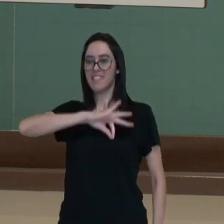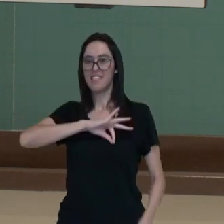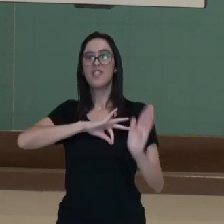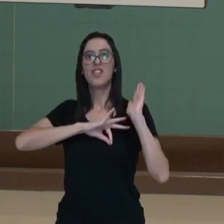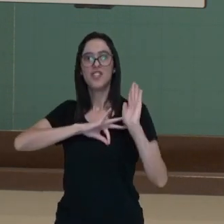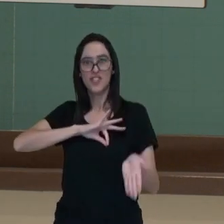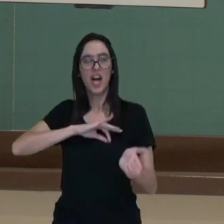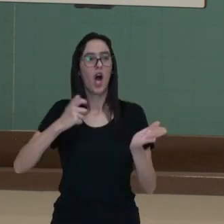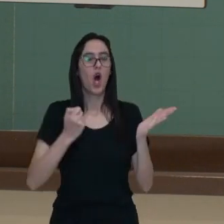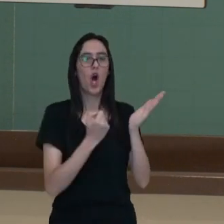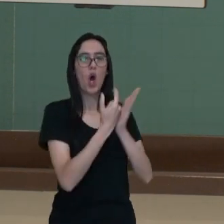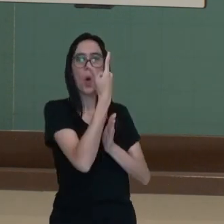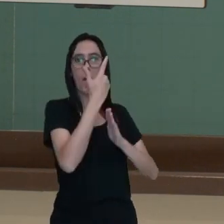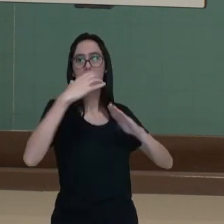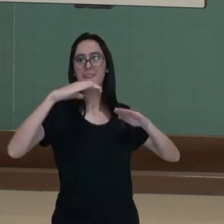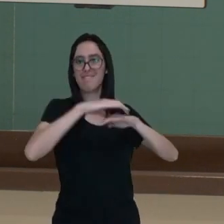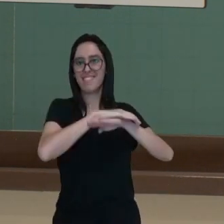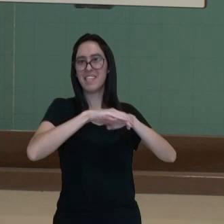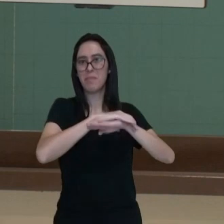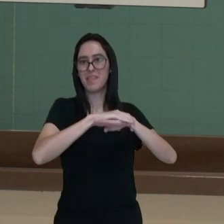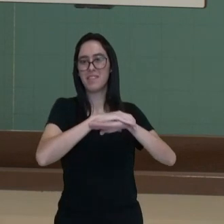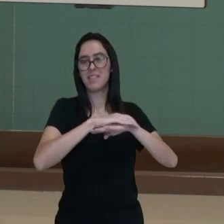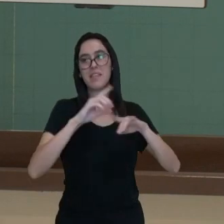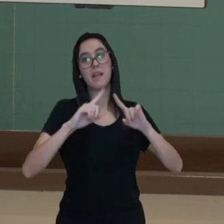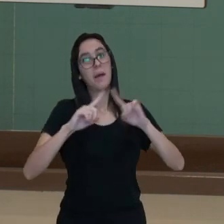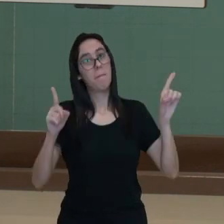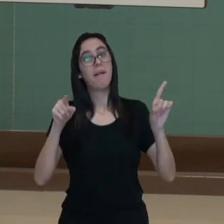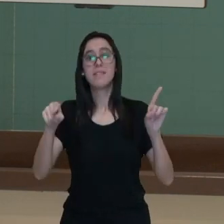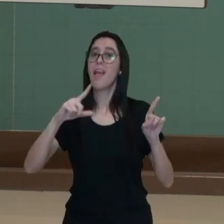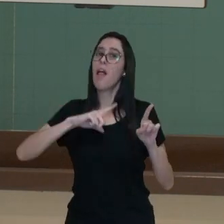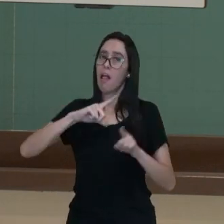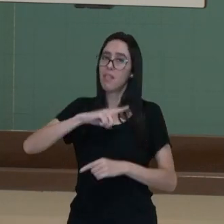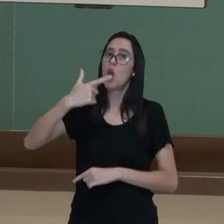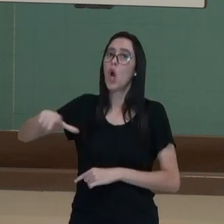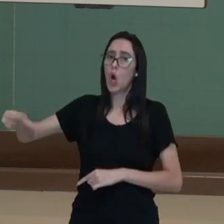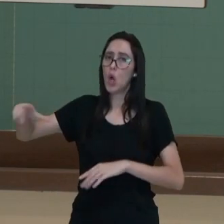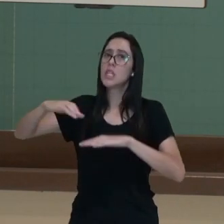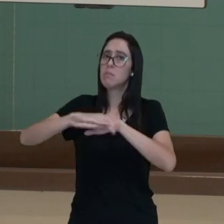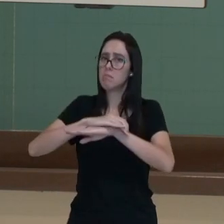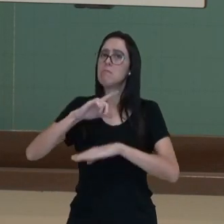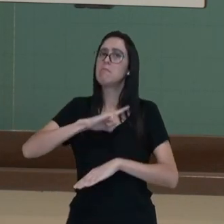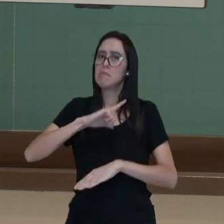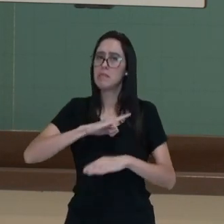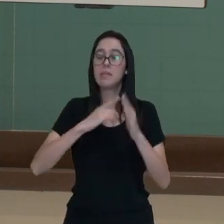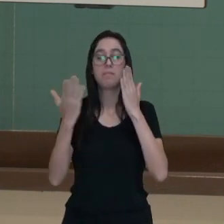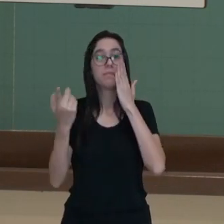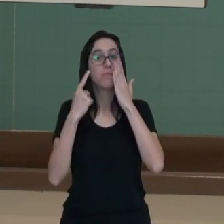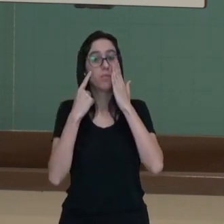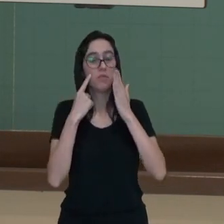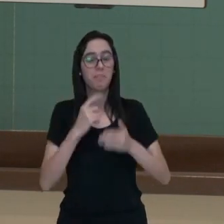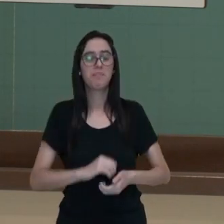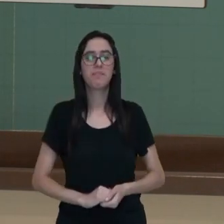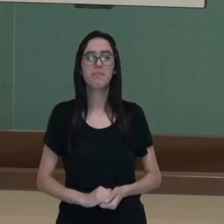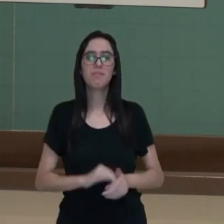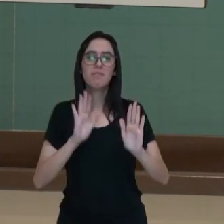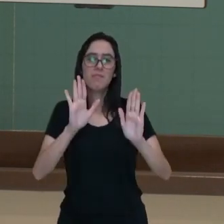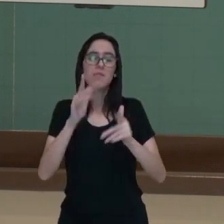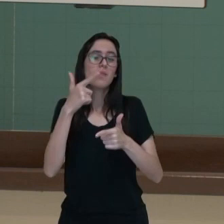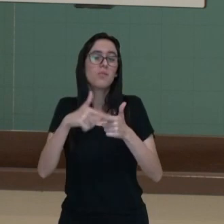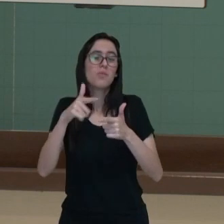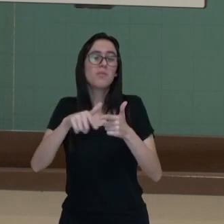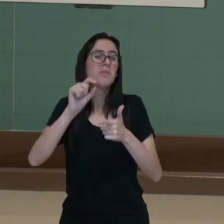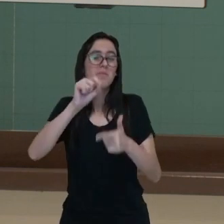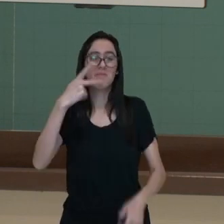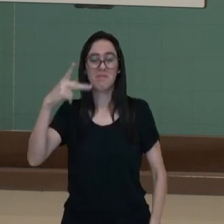visual o tênis novo, embora ela já tenha outros. Então, nós vamos ver o que está acontecendo com ela aqui. O problema é que o salário